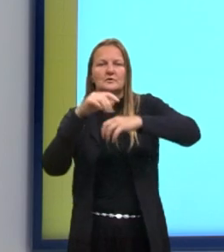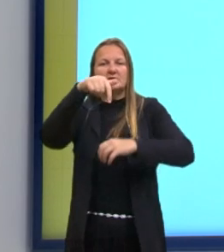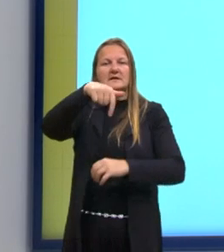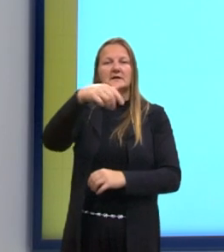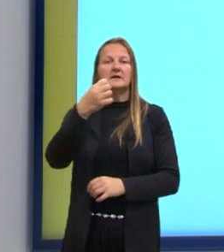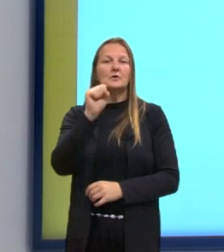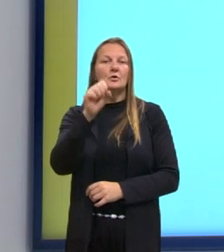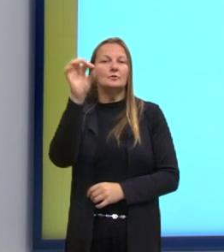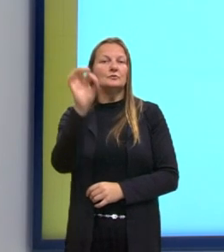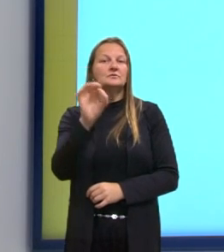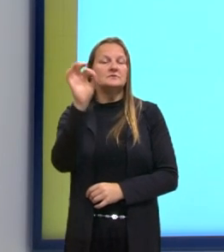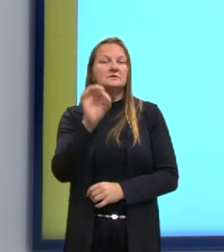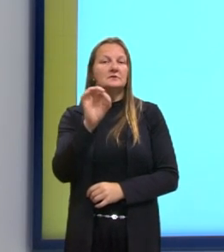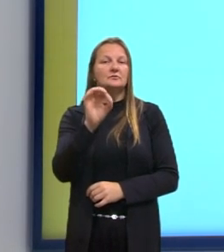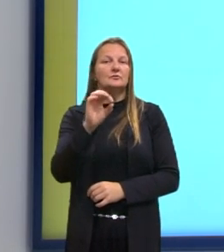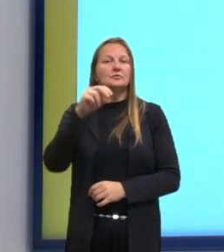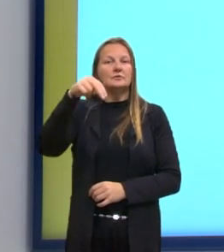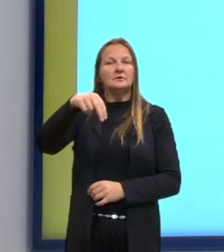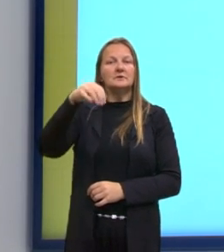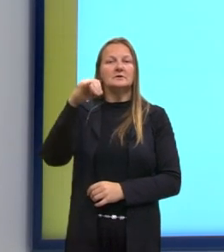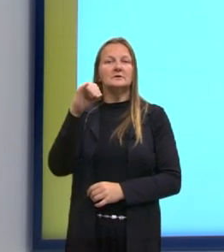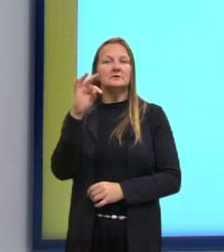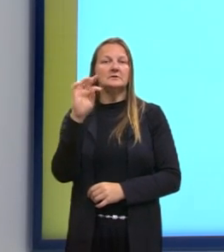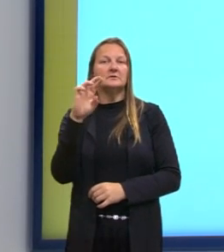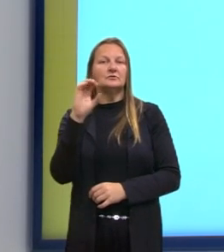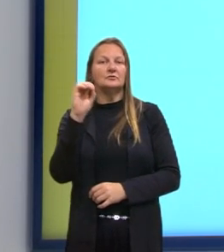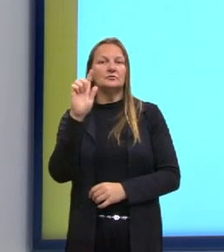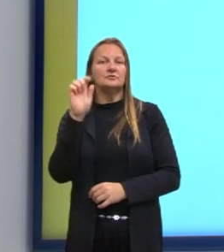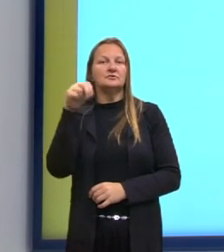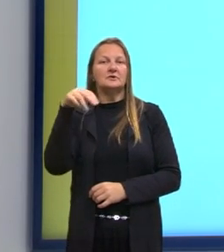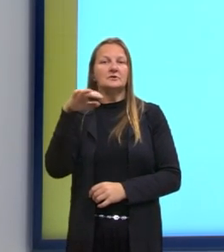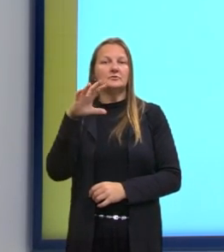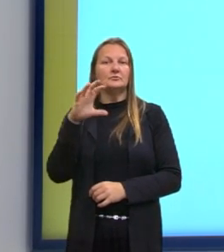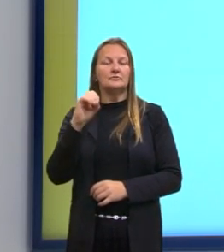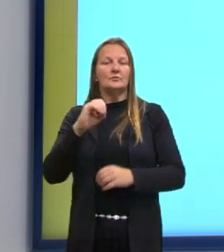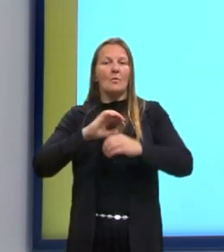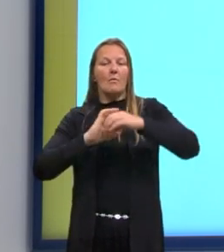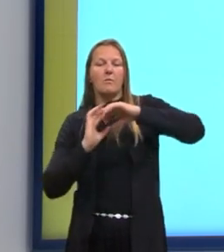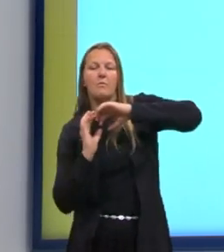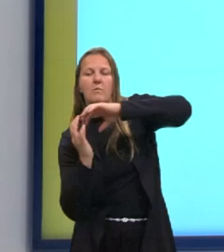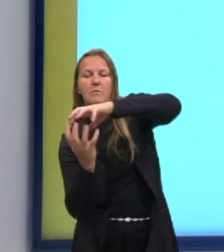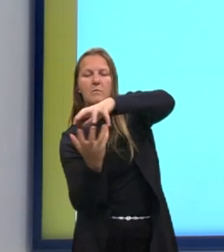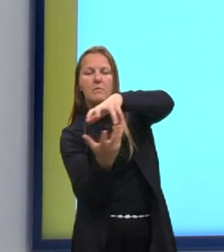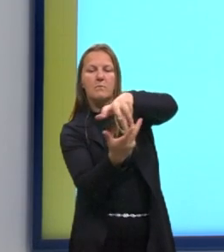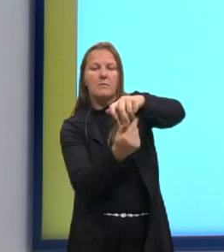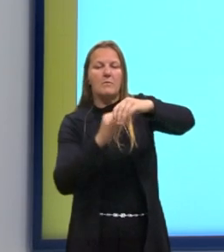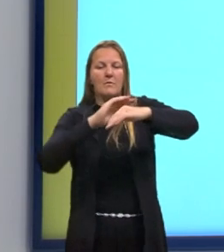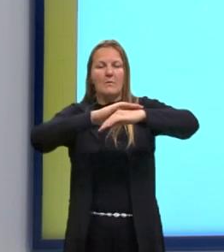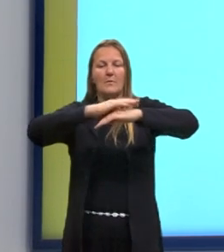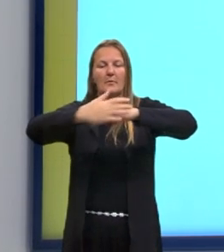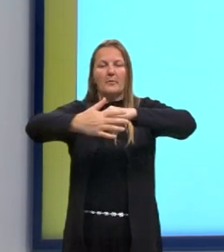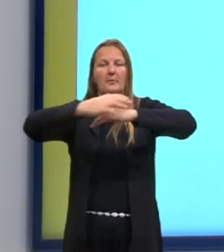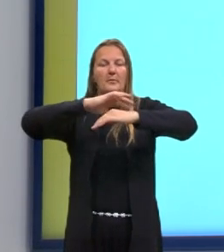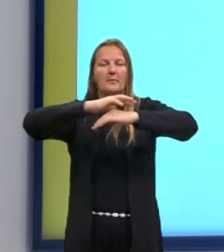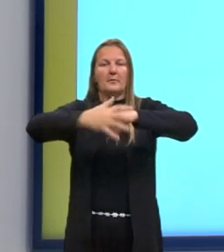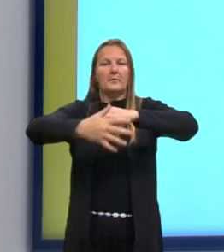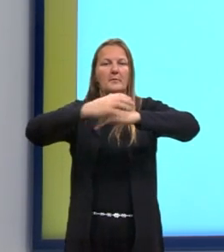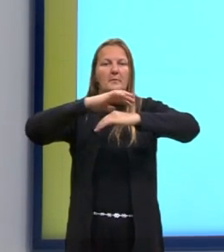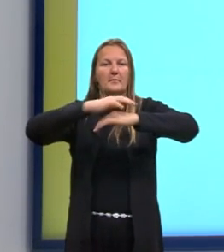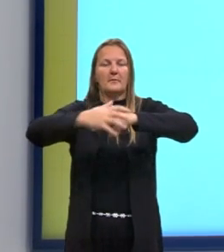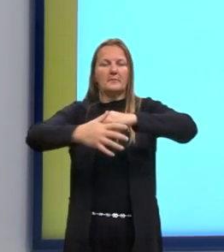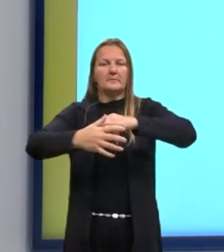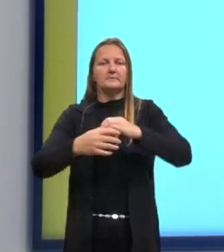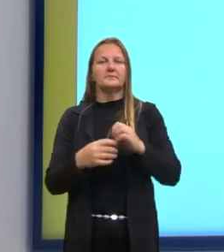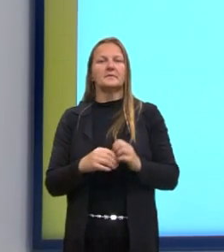é de nitrogênio. O nitrogênio, sendo o maior reservatório desse elemento